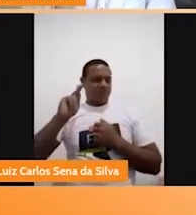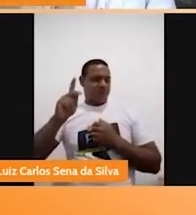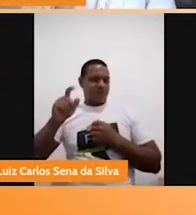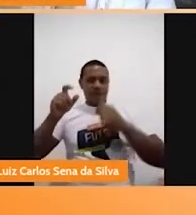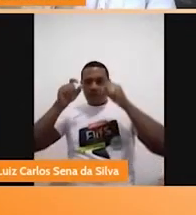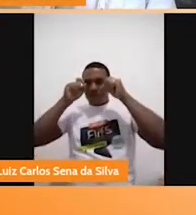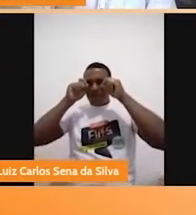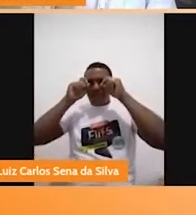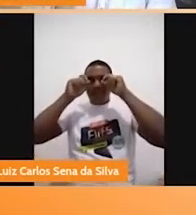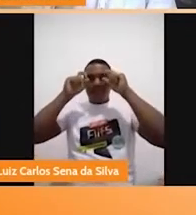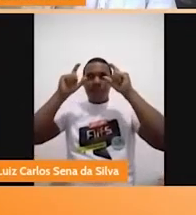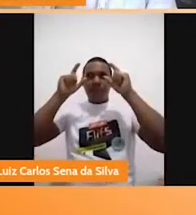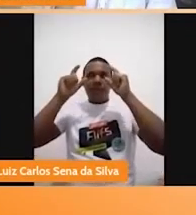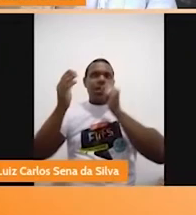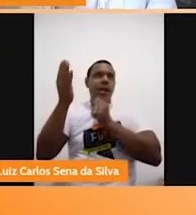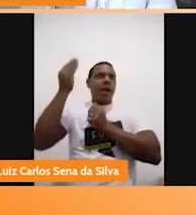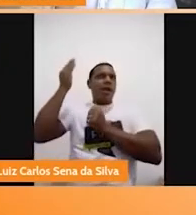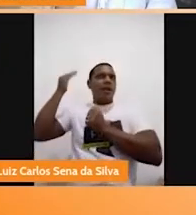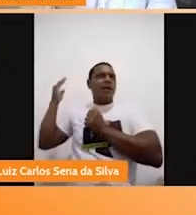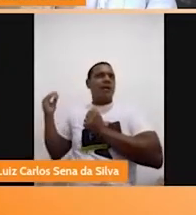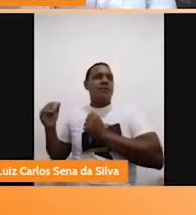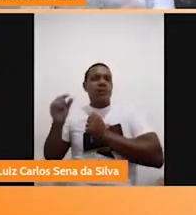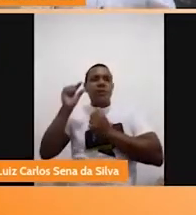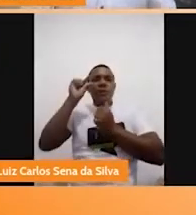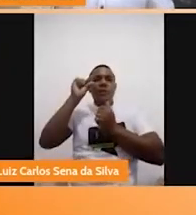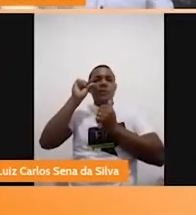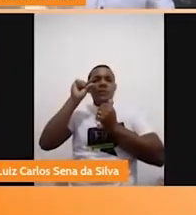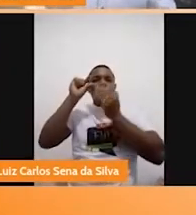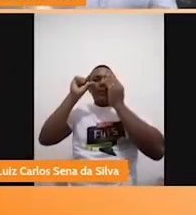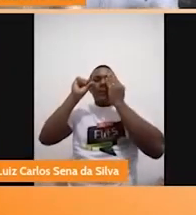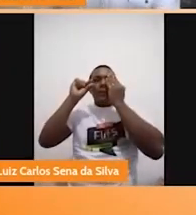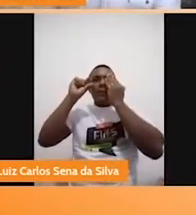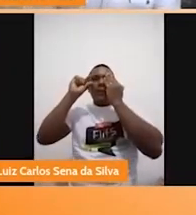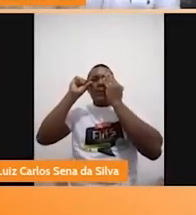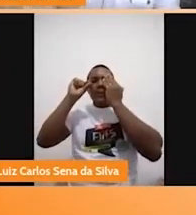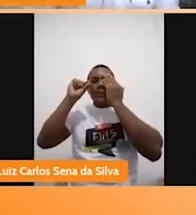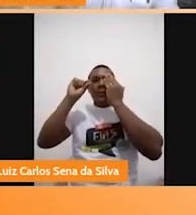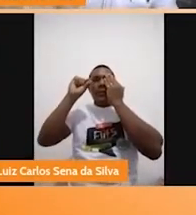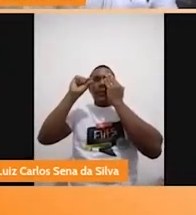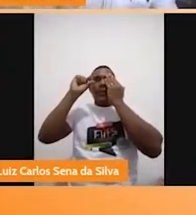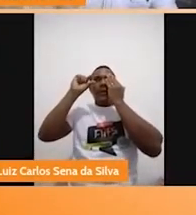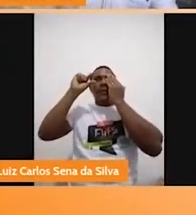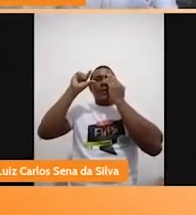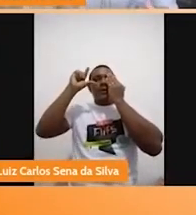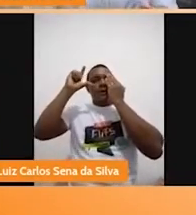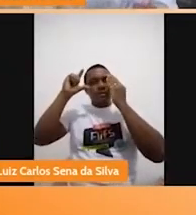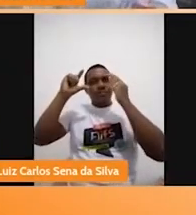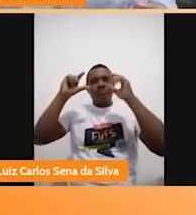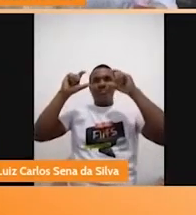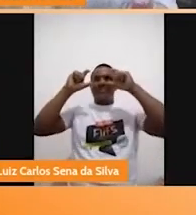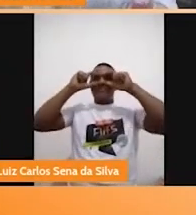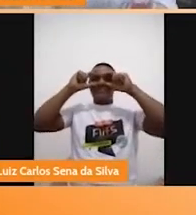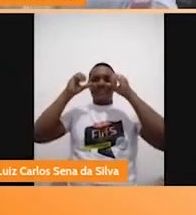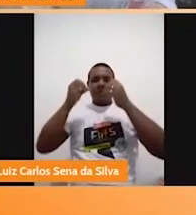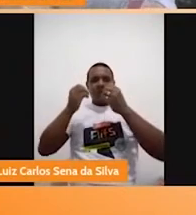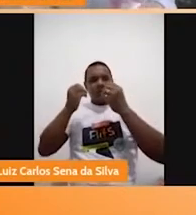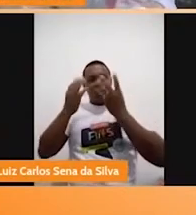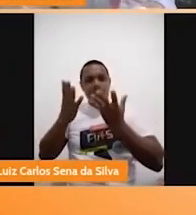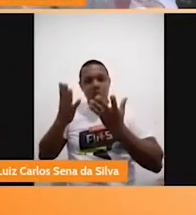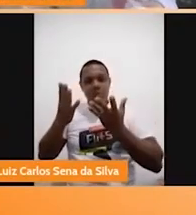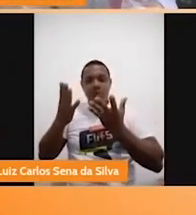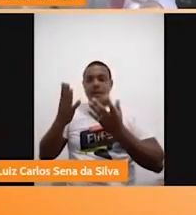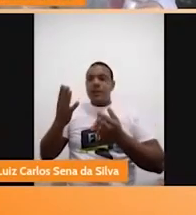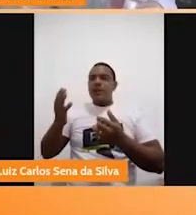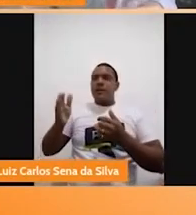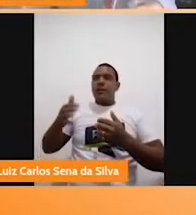do olho, que era preguiçosa, já consegue. Ela não tem tanta dificuldade na escola, Eu acho que é um desfecho da empatia, né? É aquele desfecho empático,